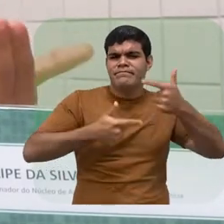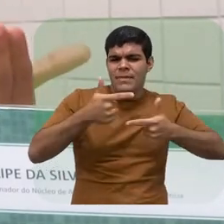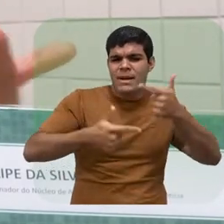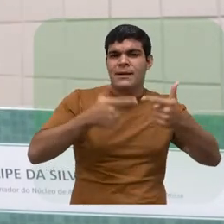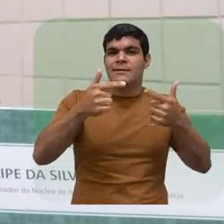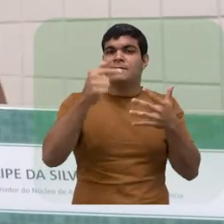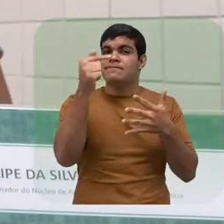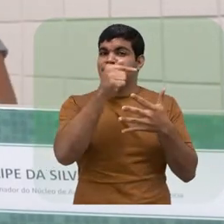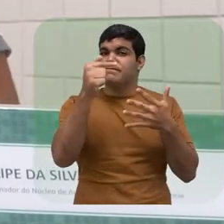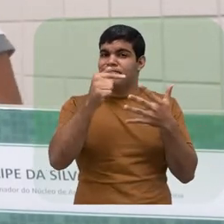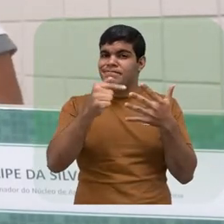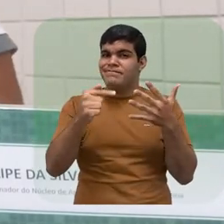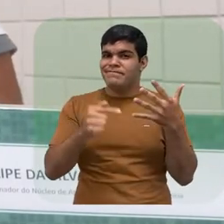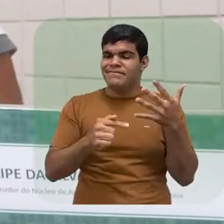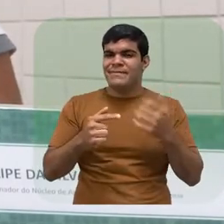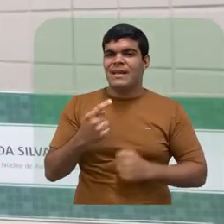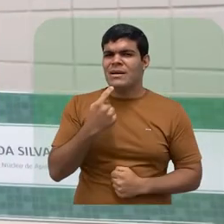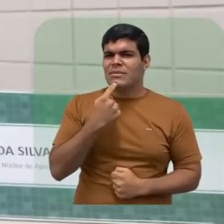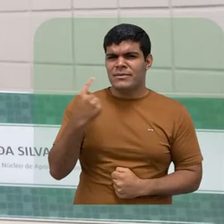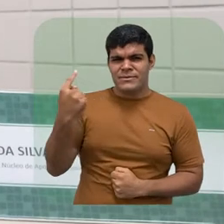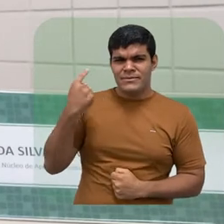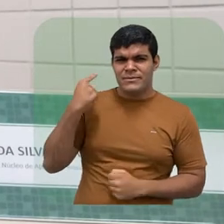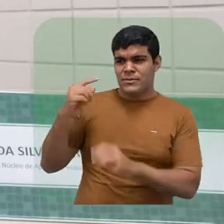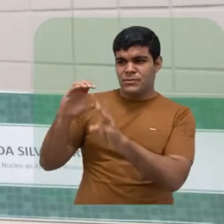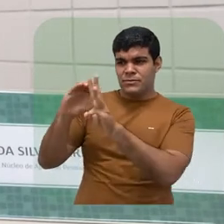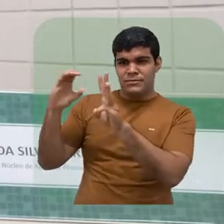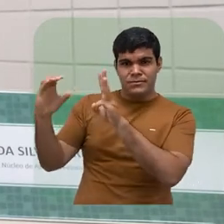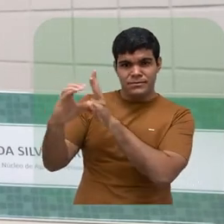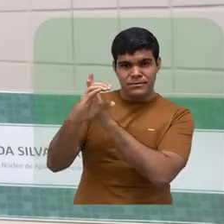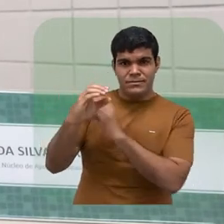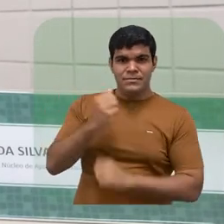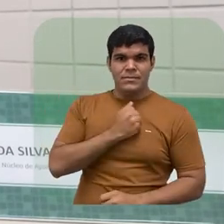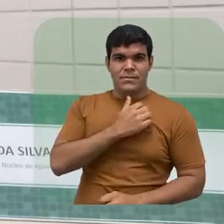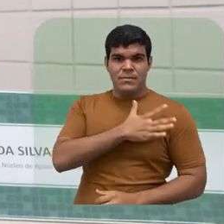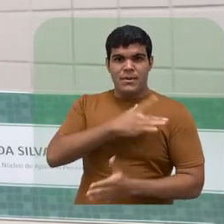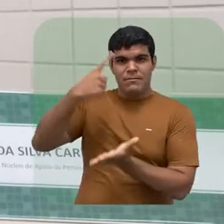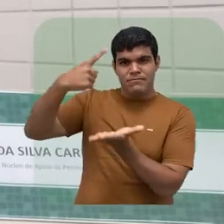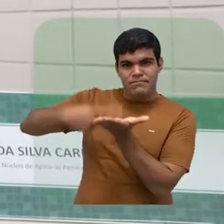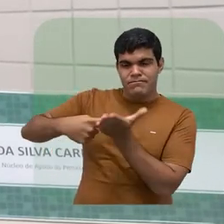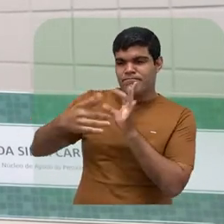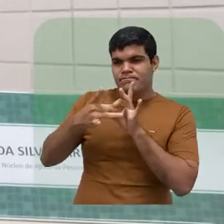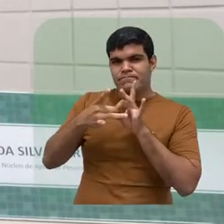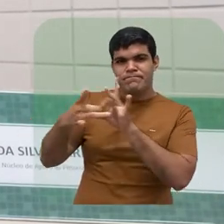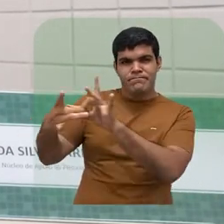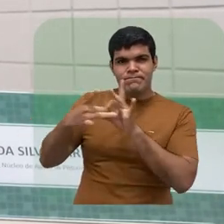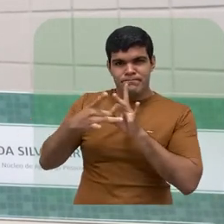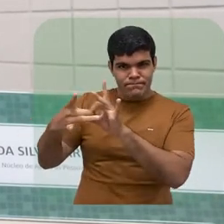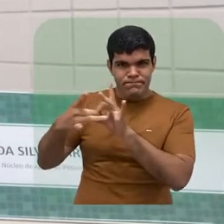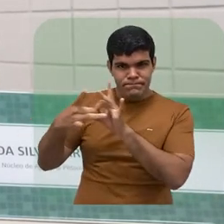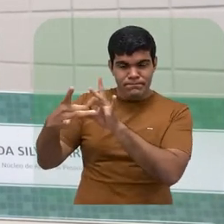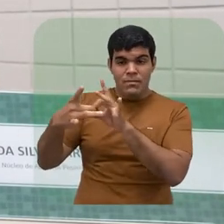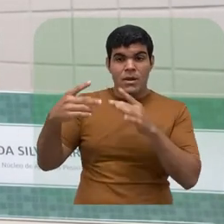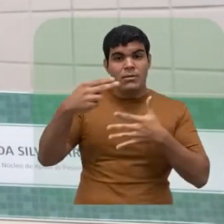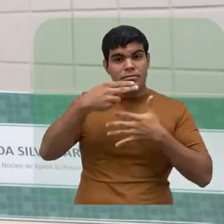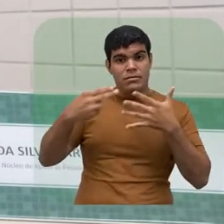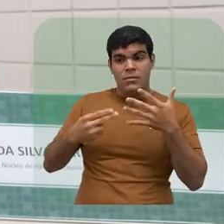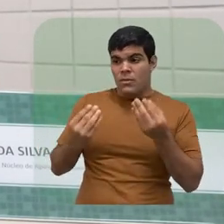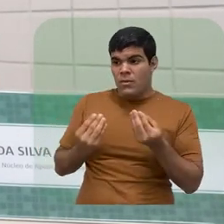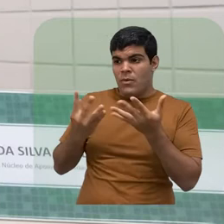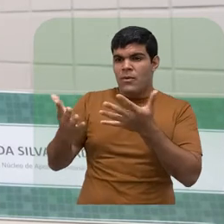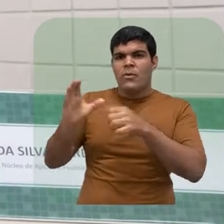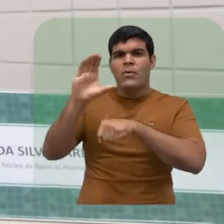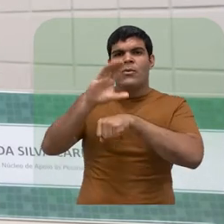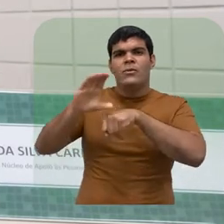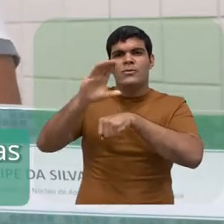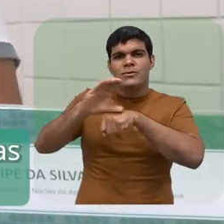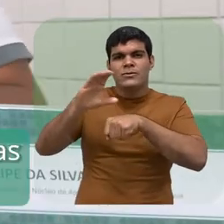ações internas como também ações externas. Recentemente firmamos parceria entre o IFPE e o Centro Especializado em Reabilitação,